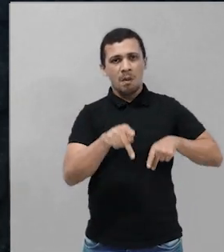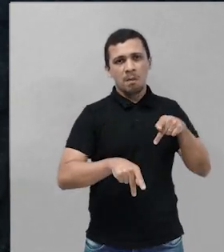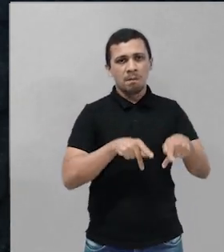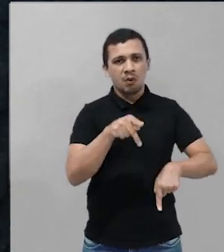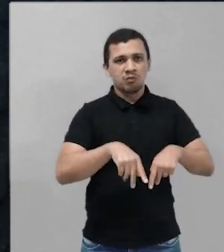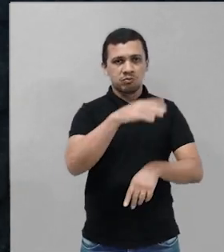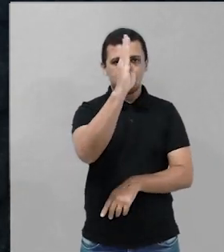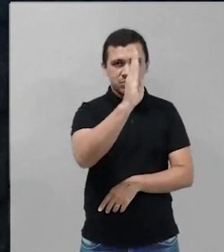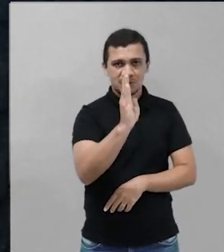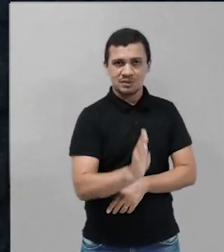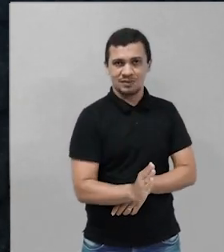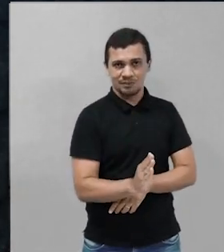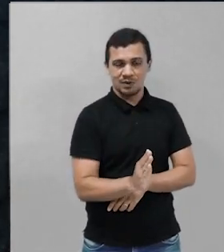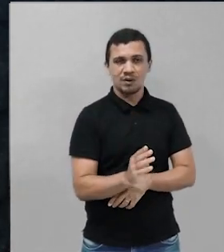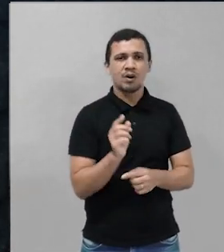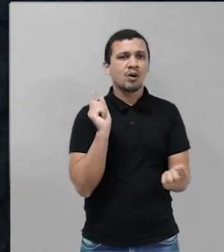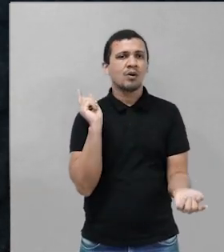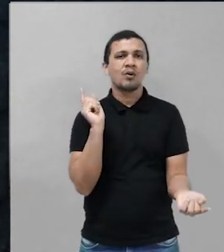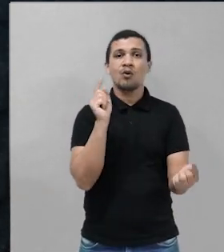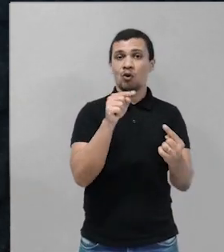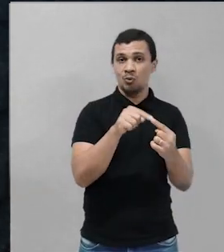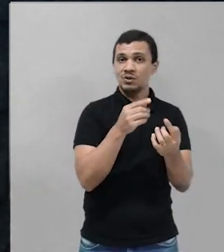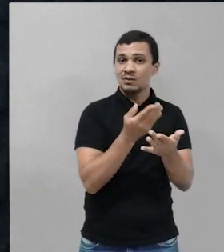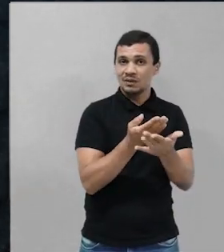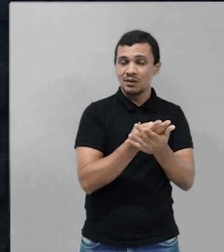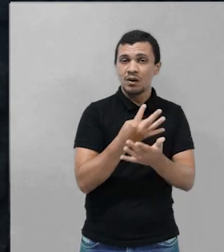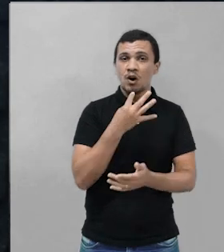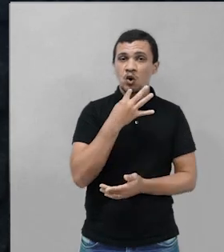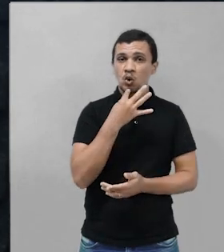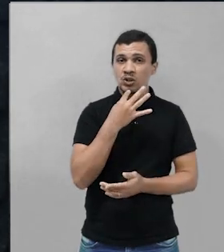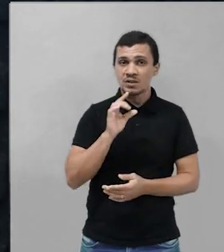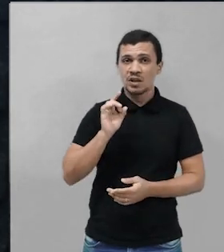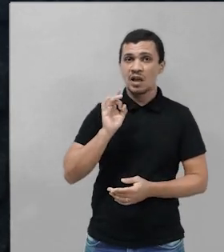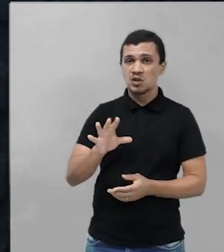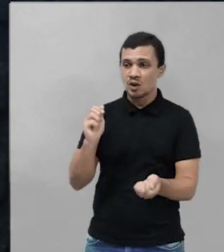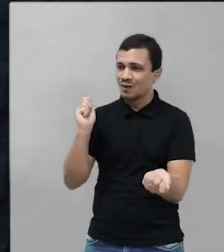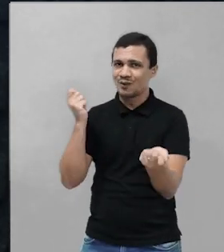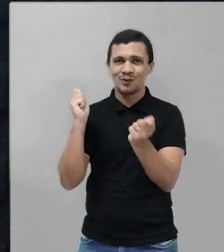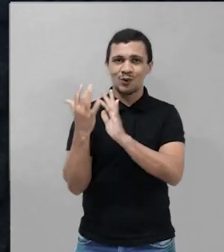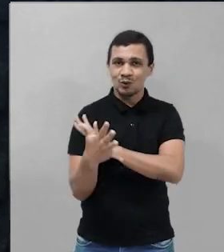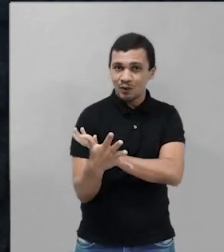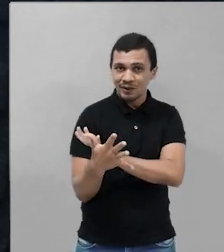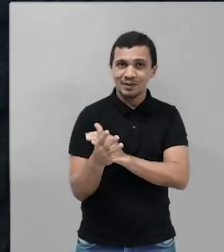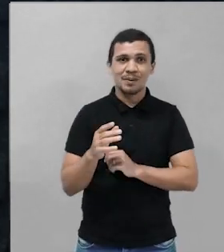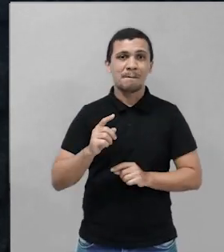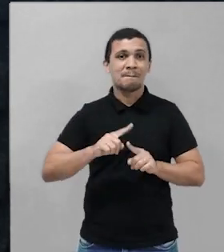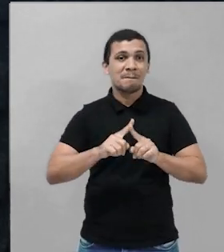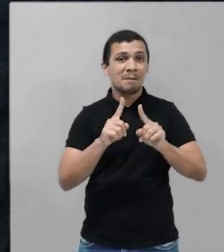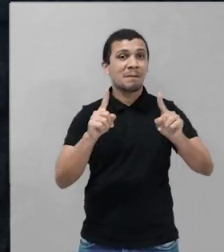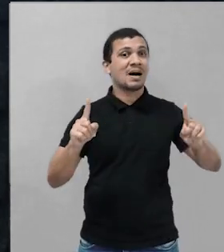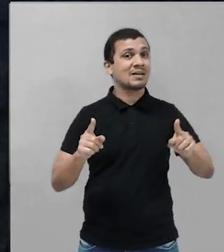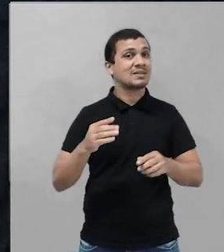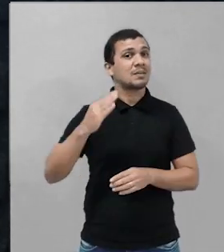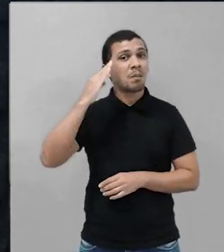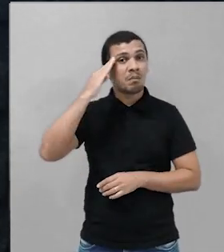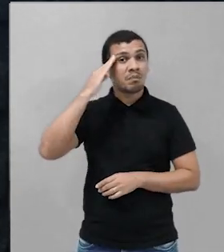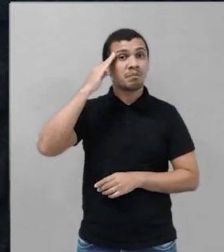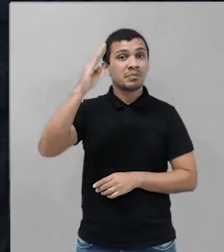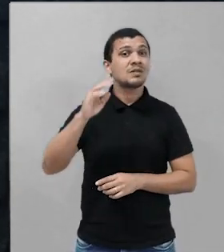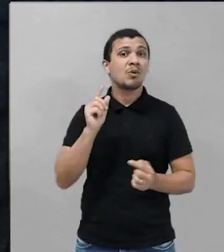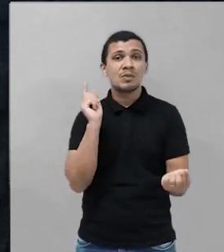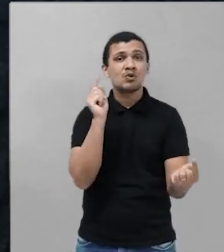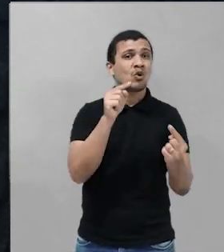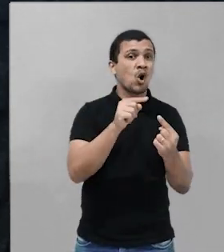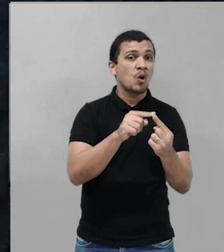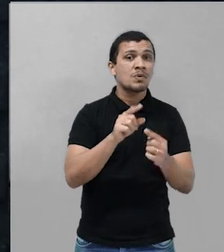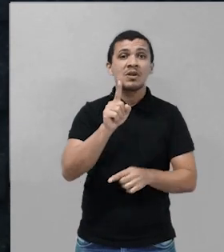não é só conhecer essas manifestações folclóricas, culturais e artísticas, mas, principalmente, entender